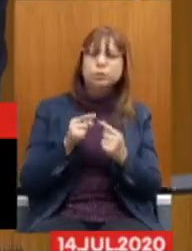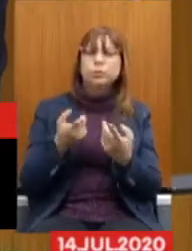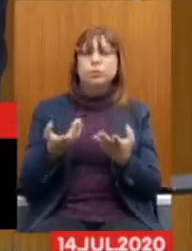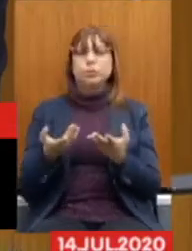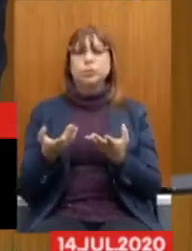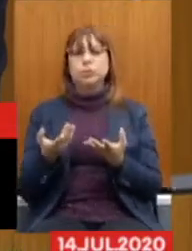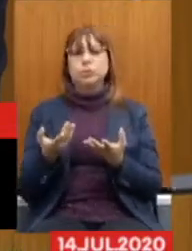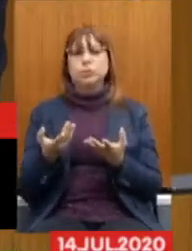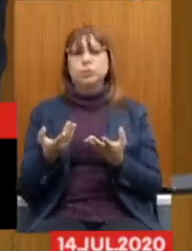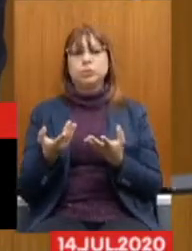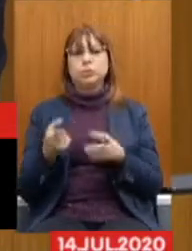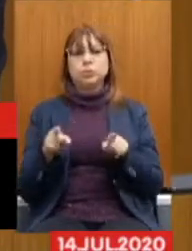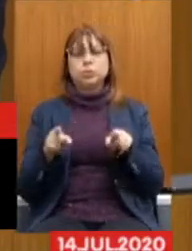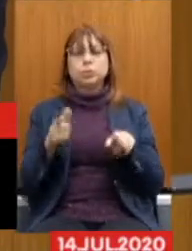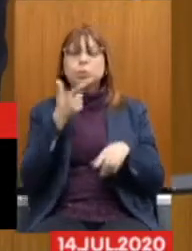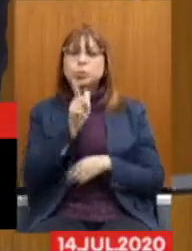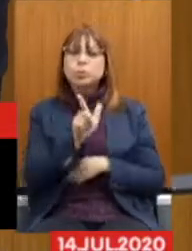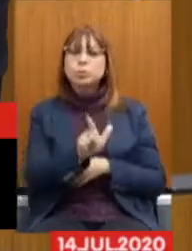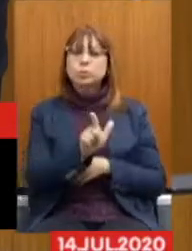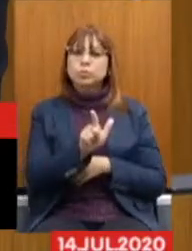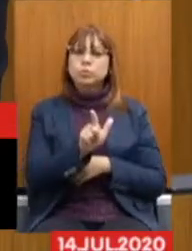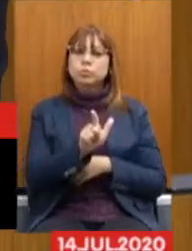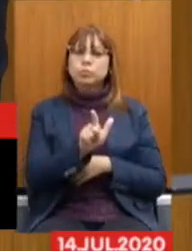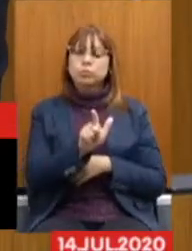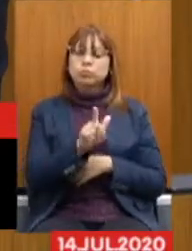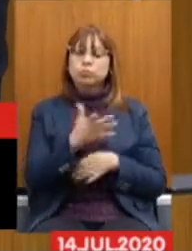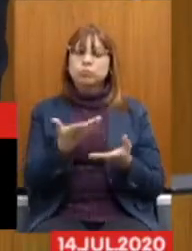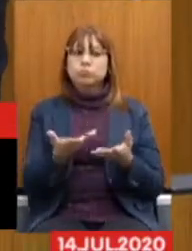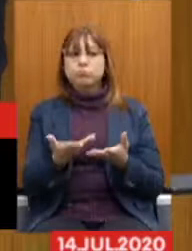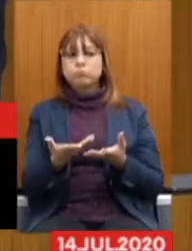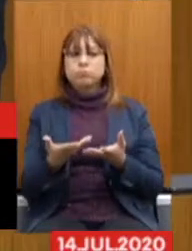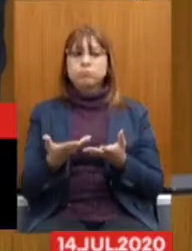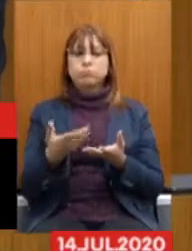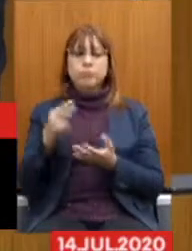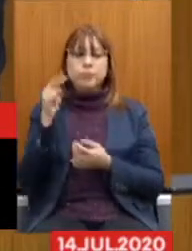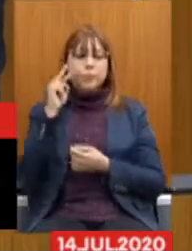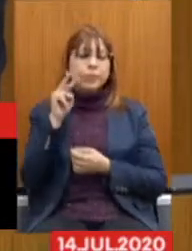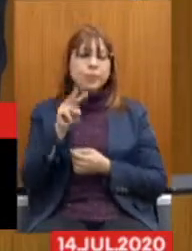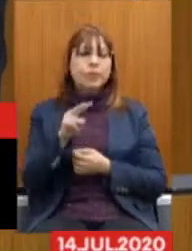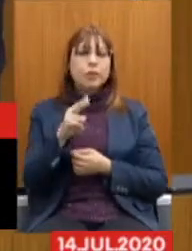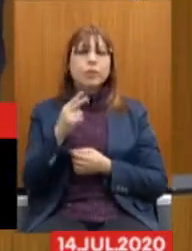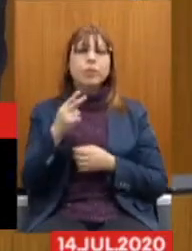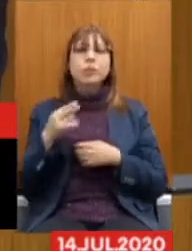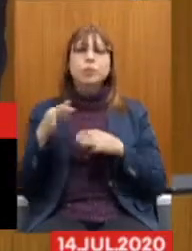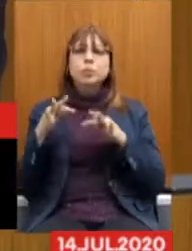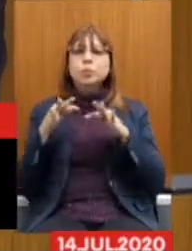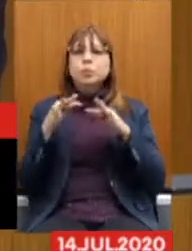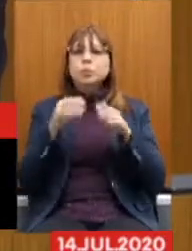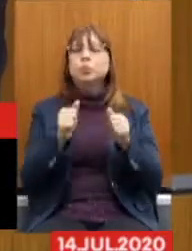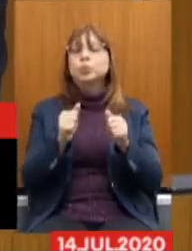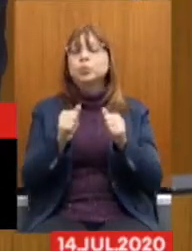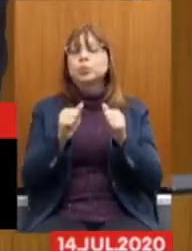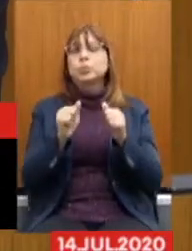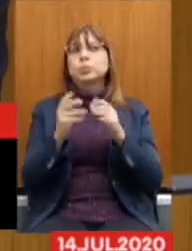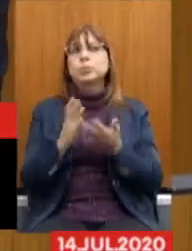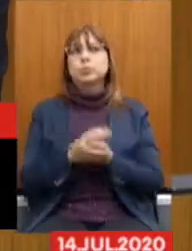buscando atender a todos os matizes que